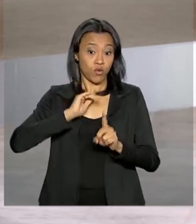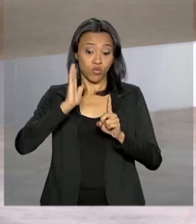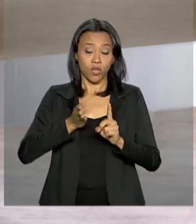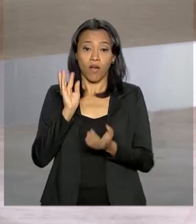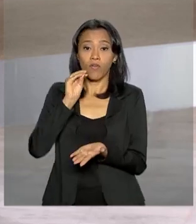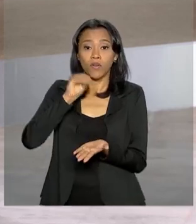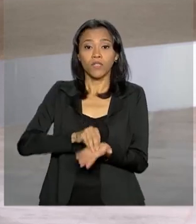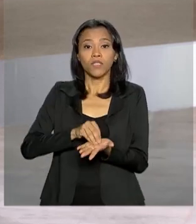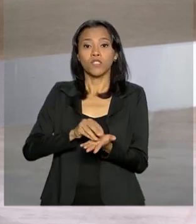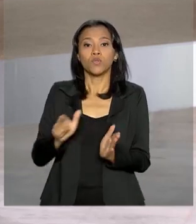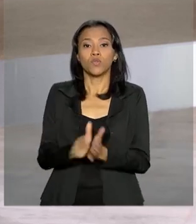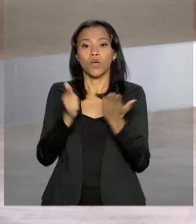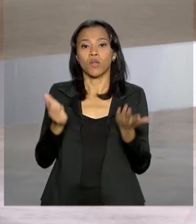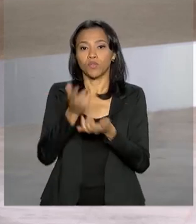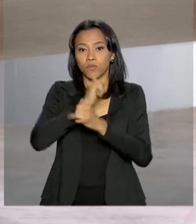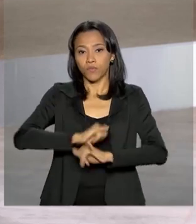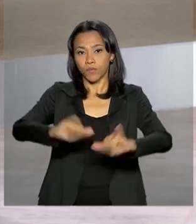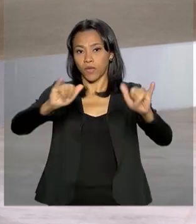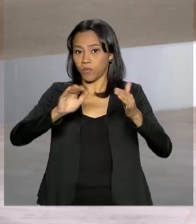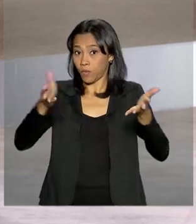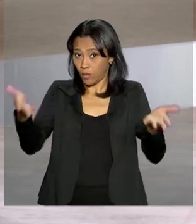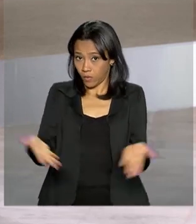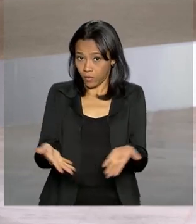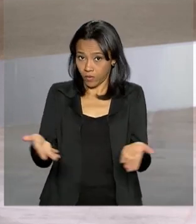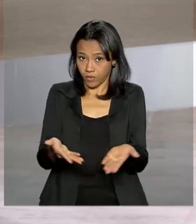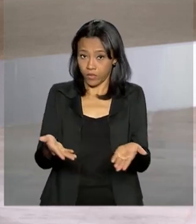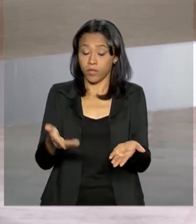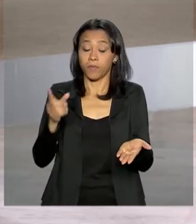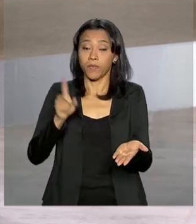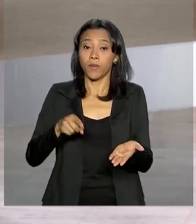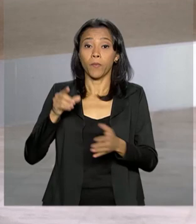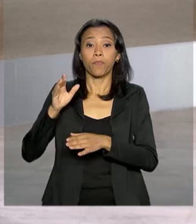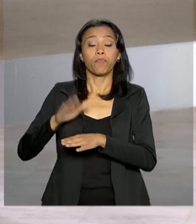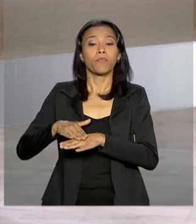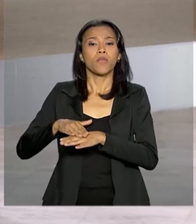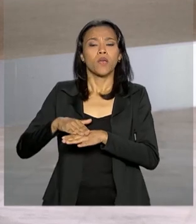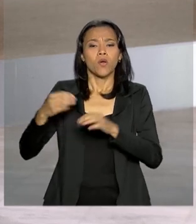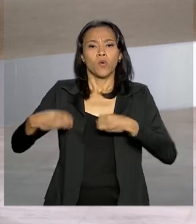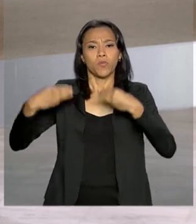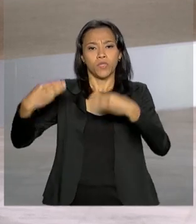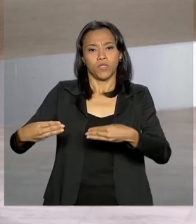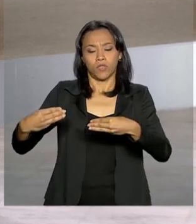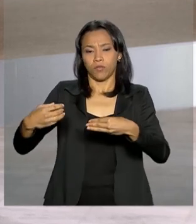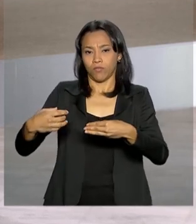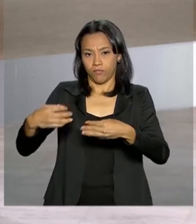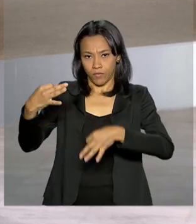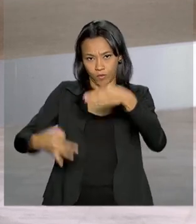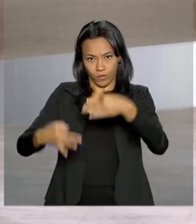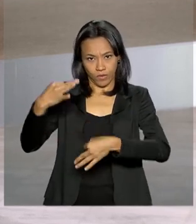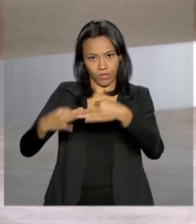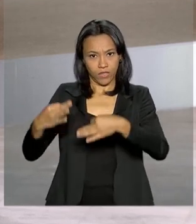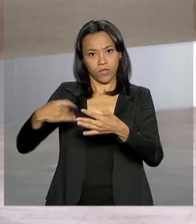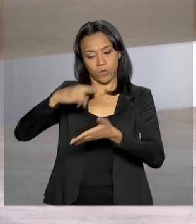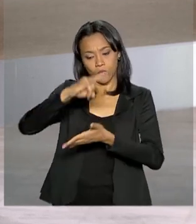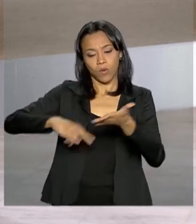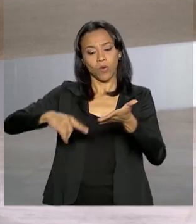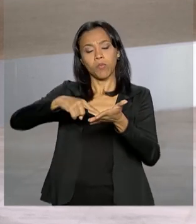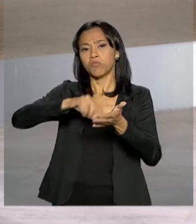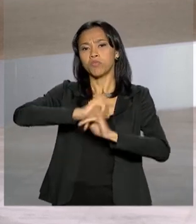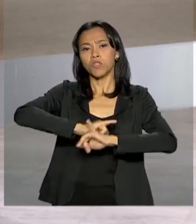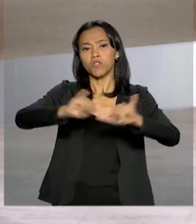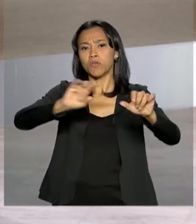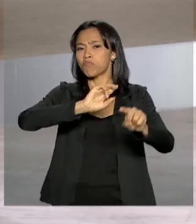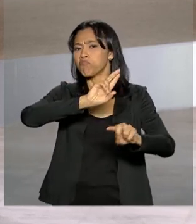Oficial da União de hoje. Segundo a portaria do ministro da Justiça e Segurança Pública, Sérgio Moro, o motivo é a